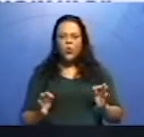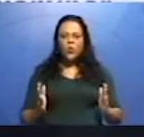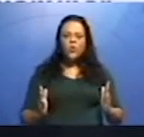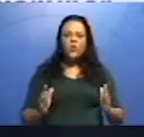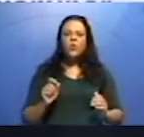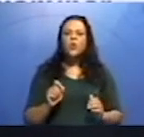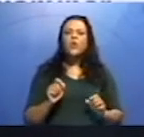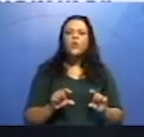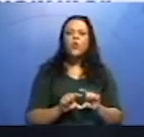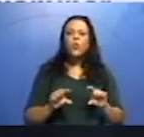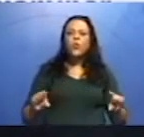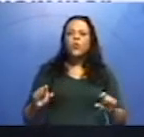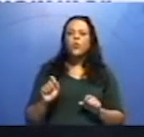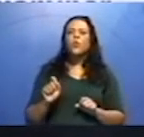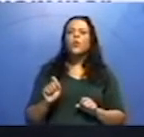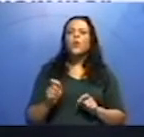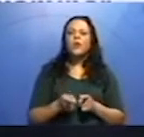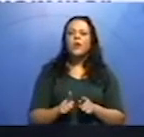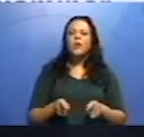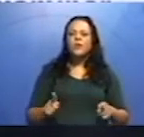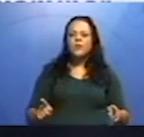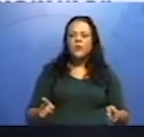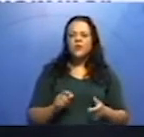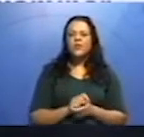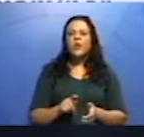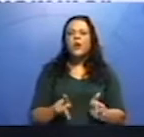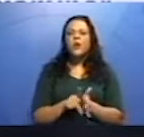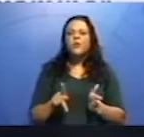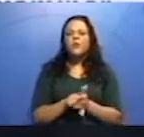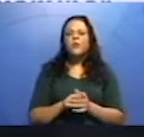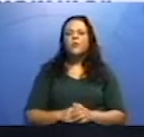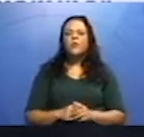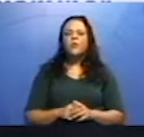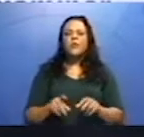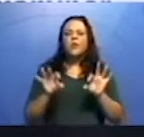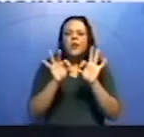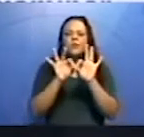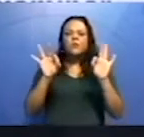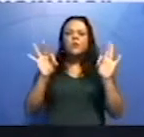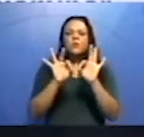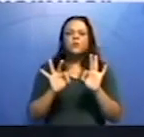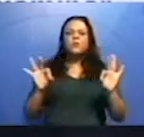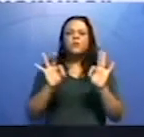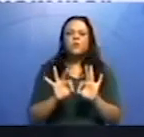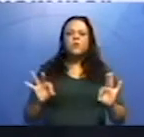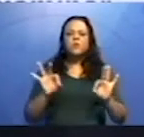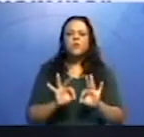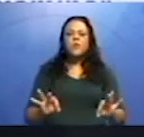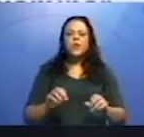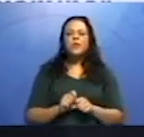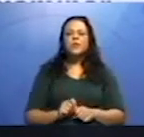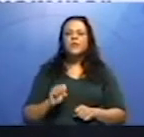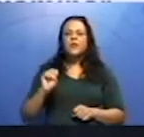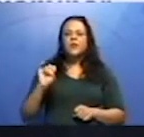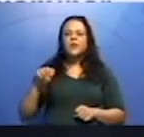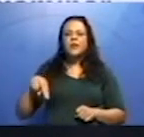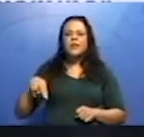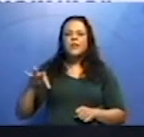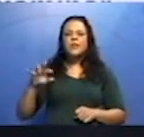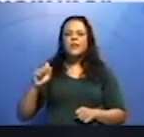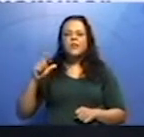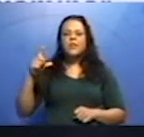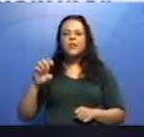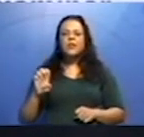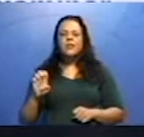Em gramática, coordenação é um termo da sintaxe. Sintaxe, já expliquei para vocês, que é a